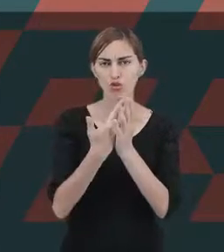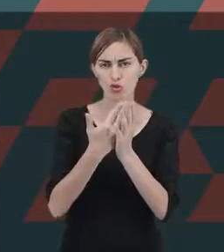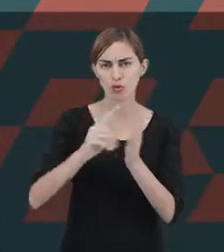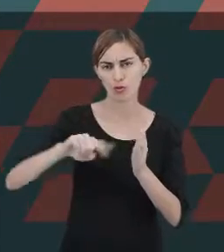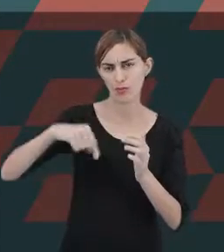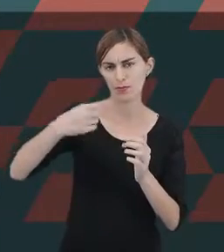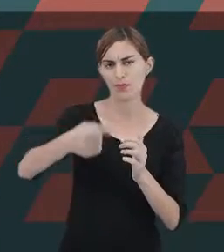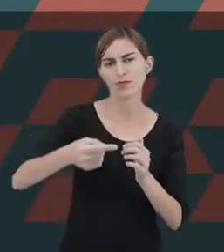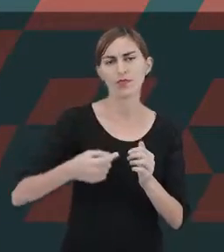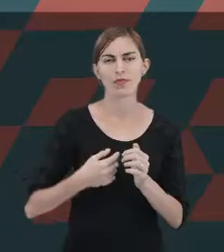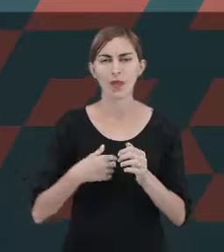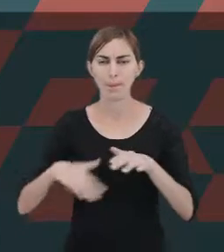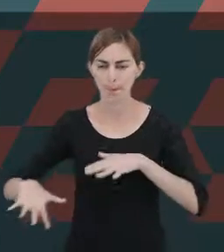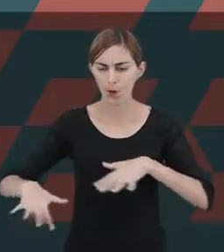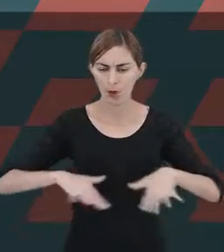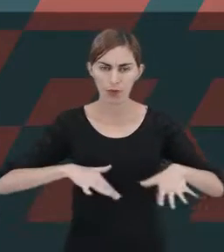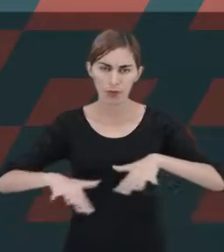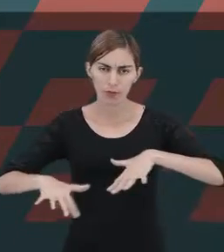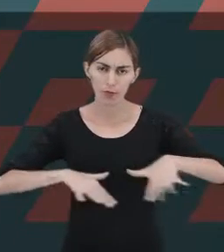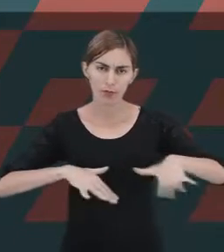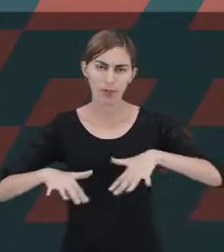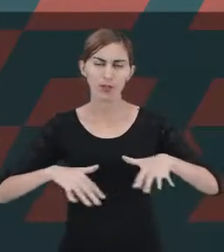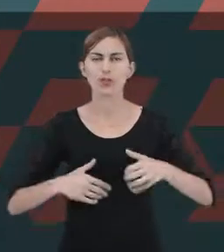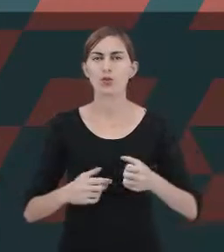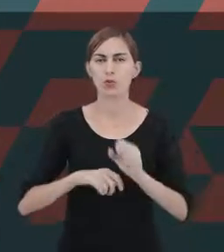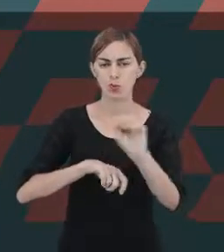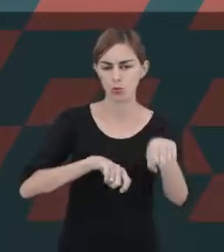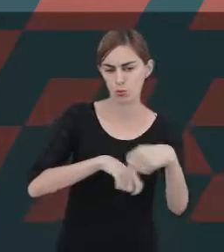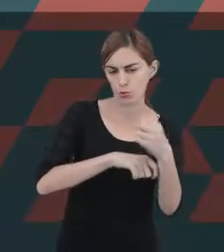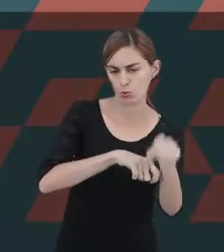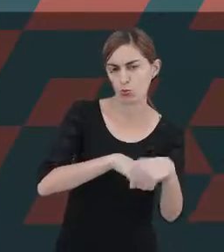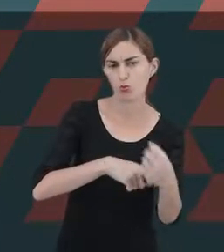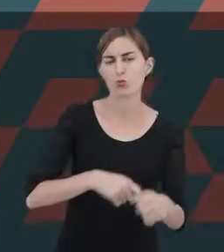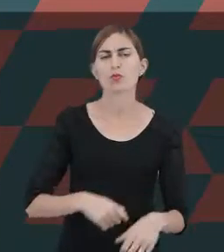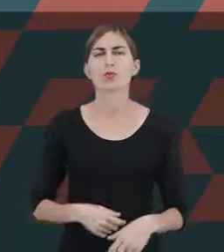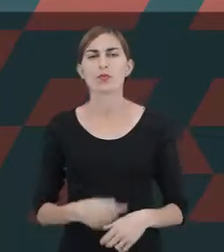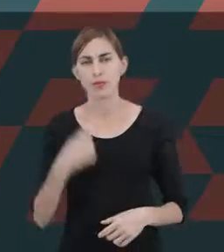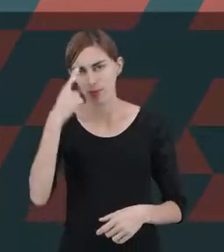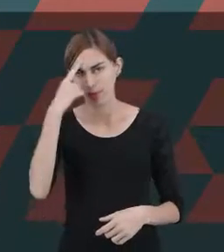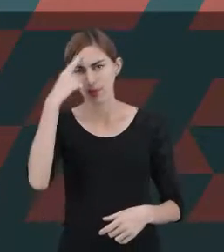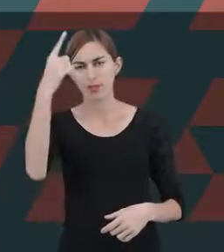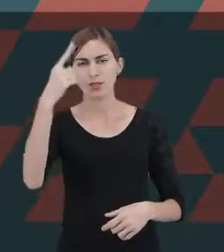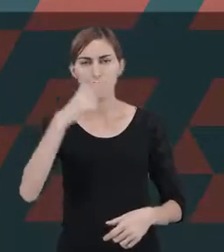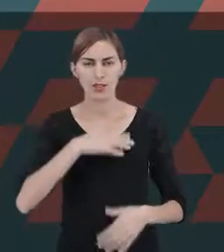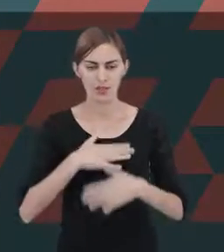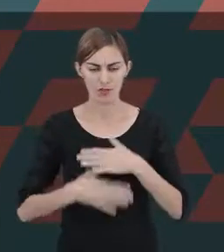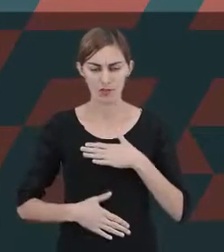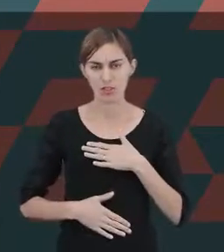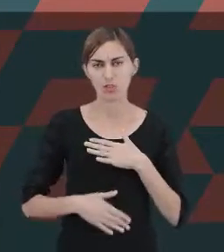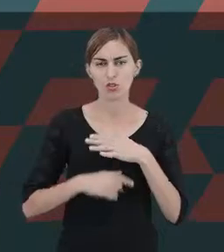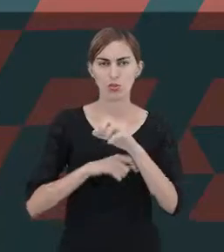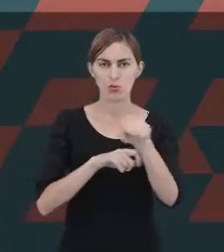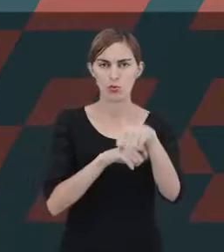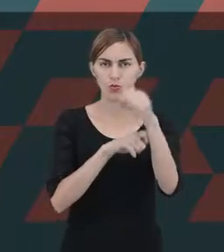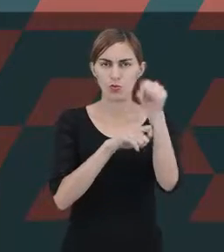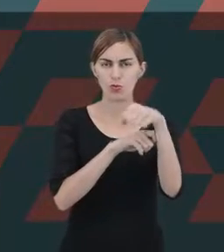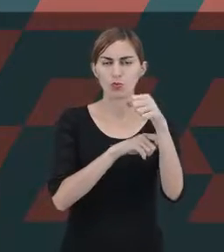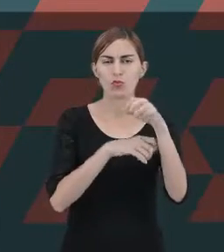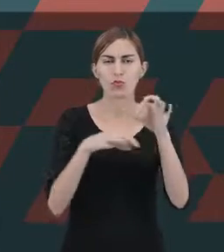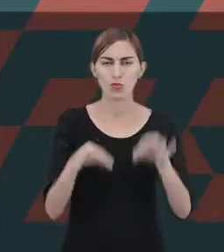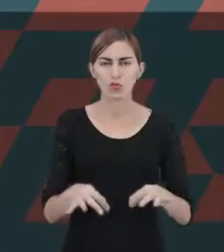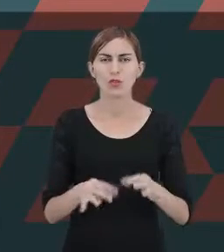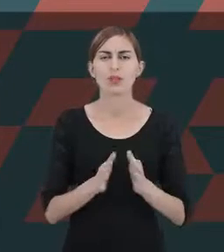sobre movimento e motricidade. A ideia físico-motora é justamente a